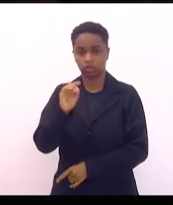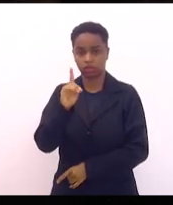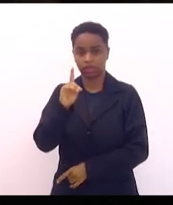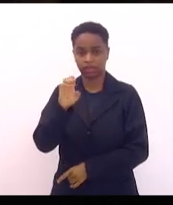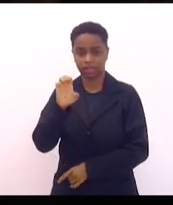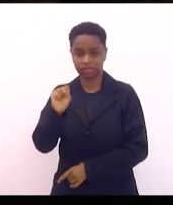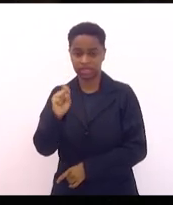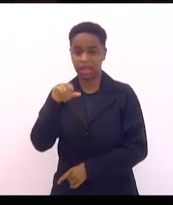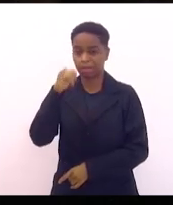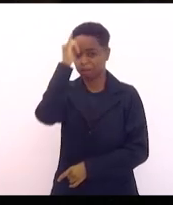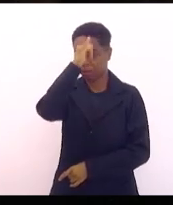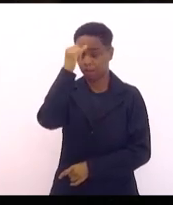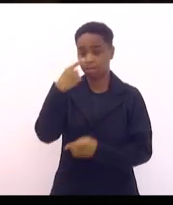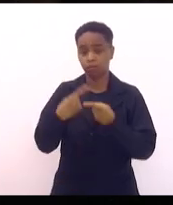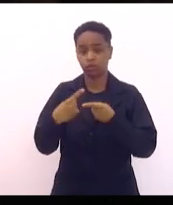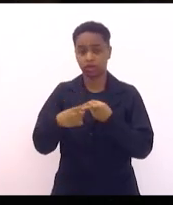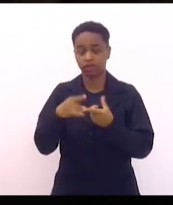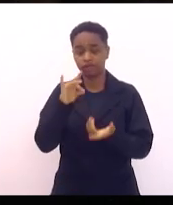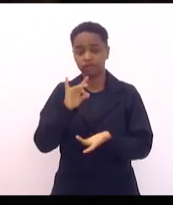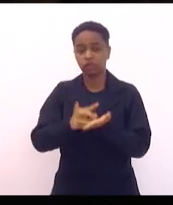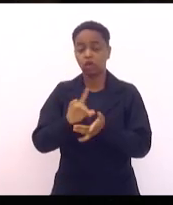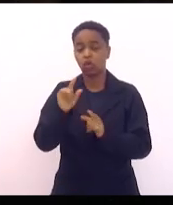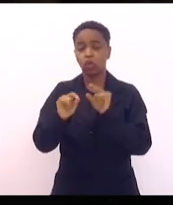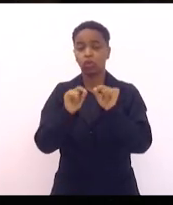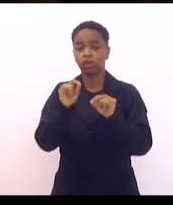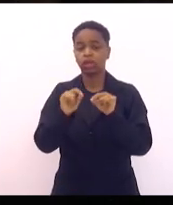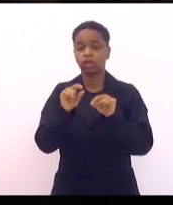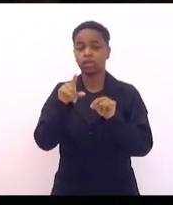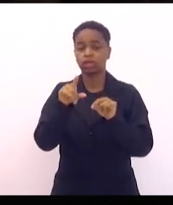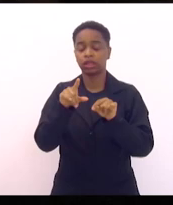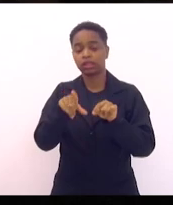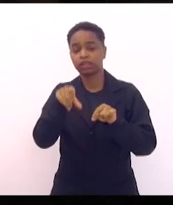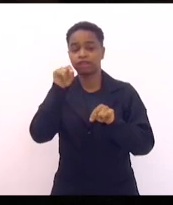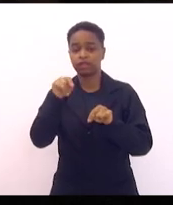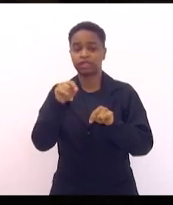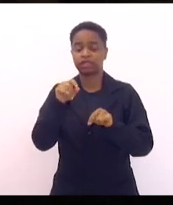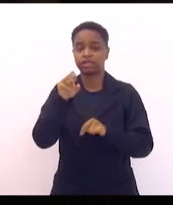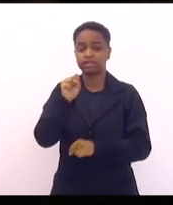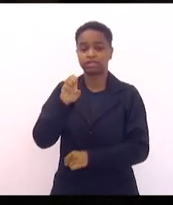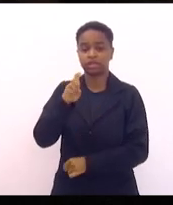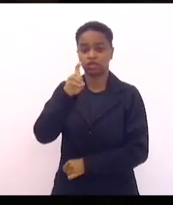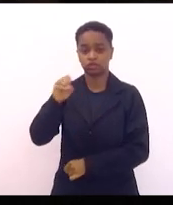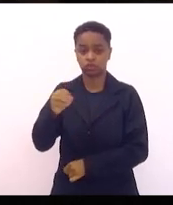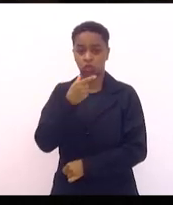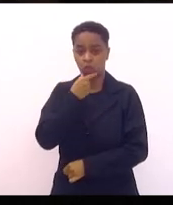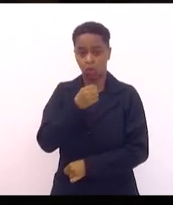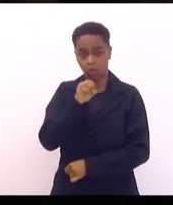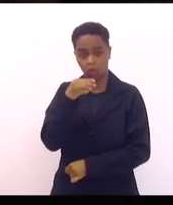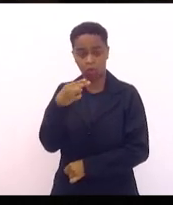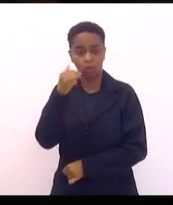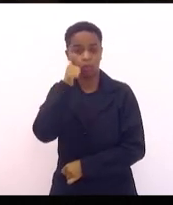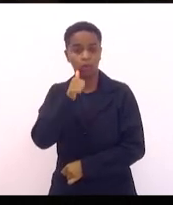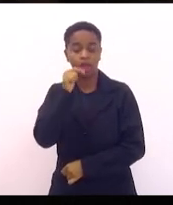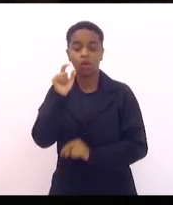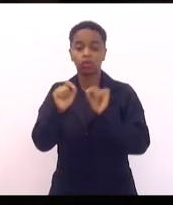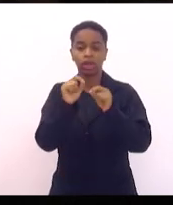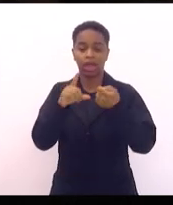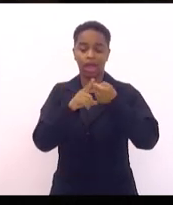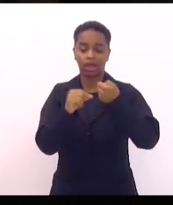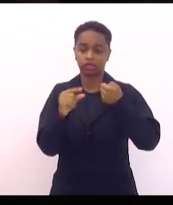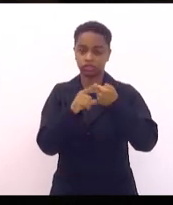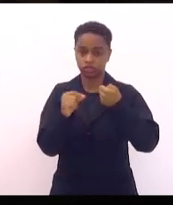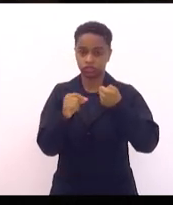porque o que define o sexo masculino-feminino é o artigo